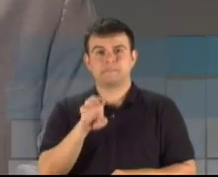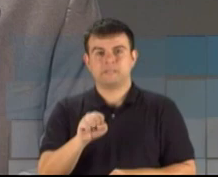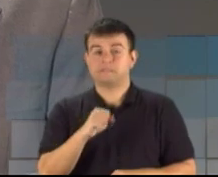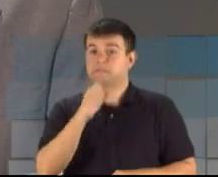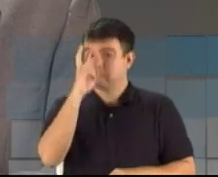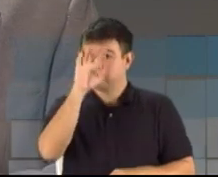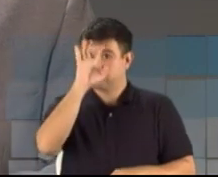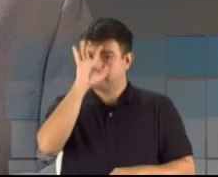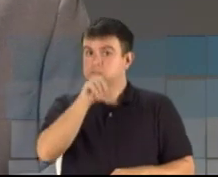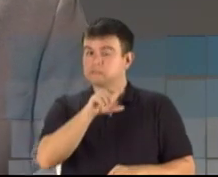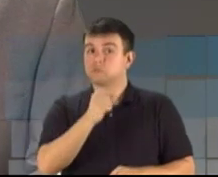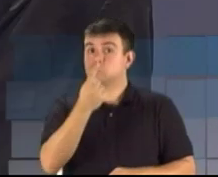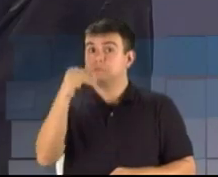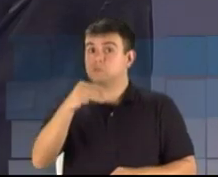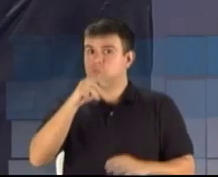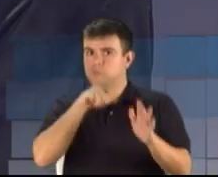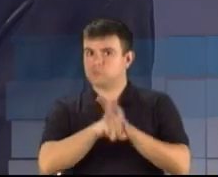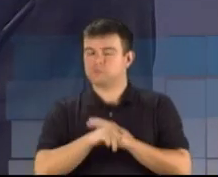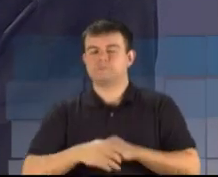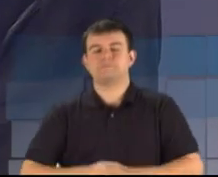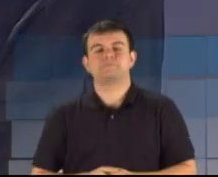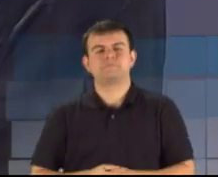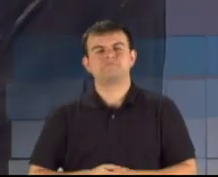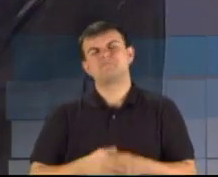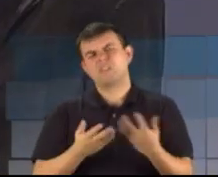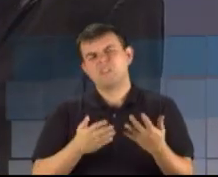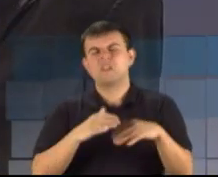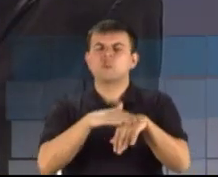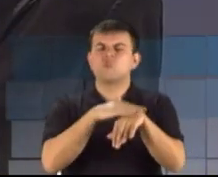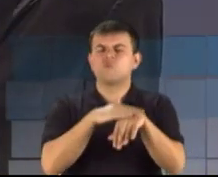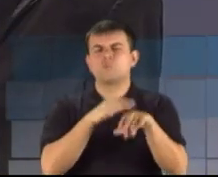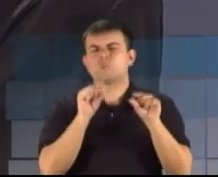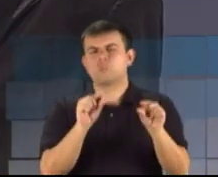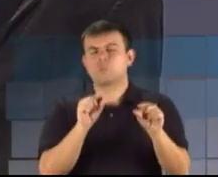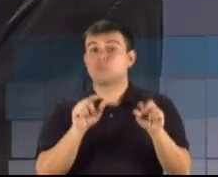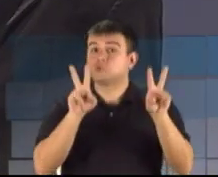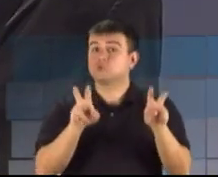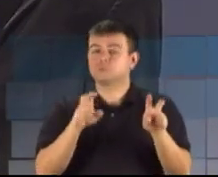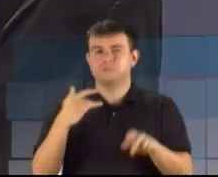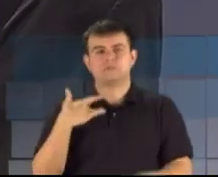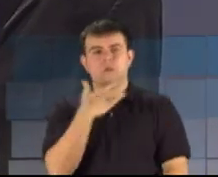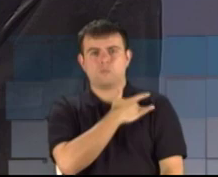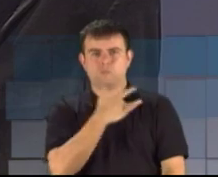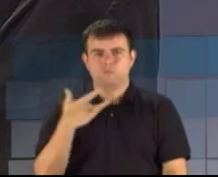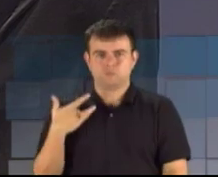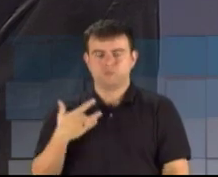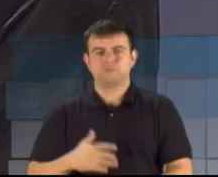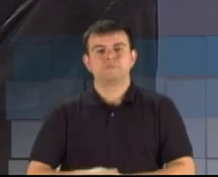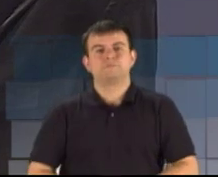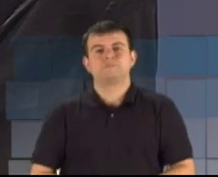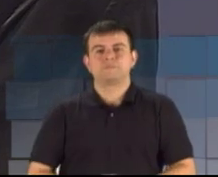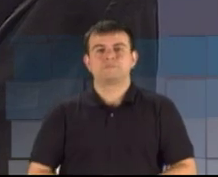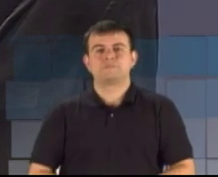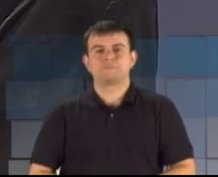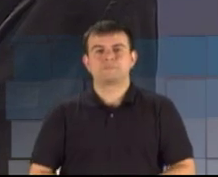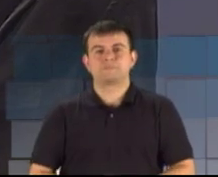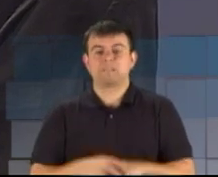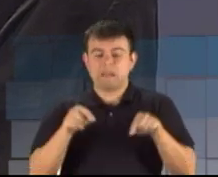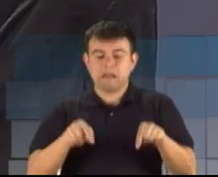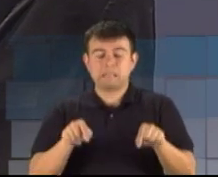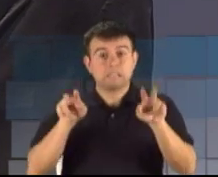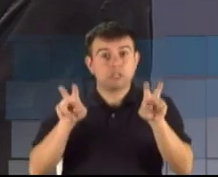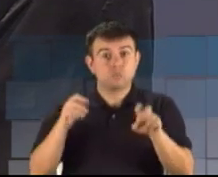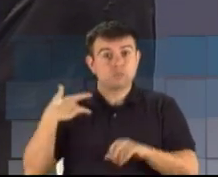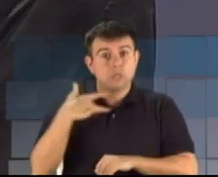o senhor tem um minuto para a pergunta. Hermes, vamos falar um pouquinho de saúde. Nós falamos até pouco aqui, nas